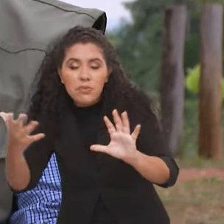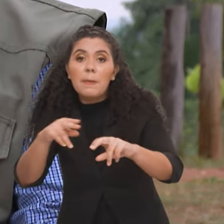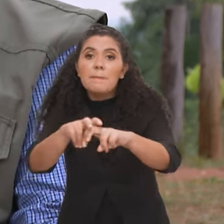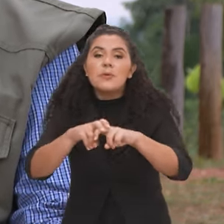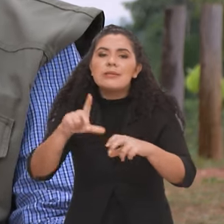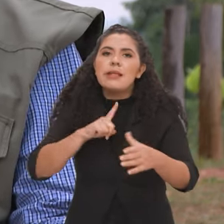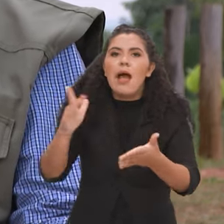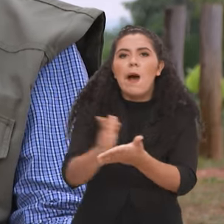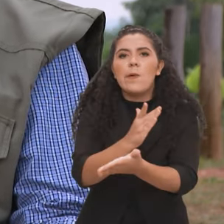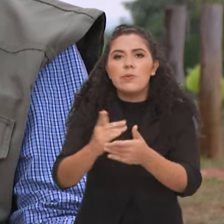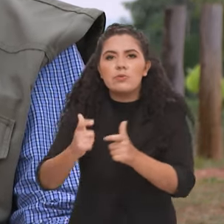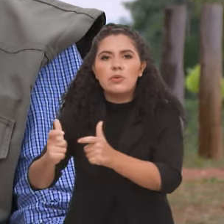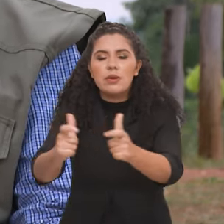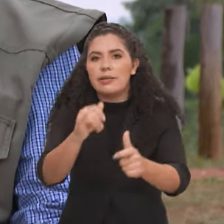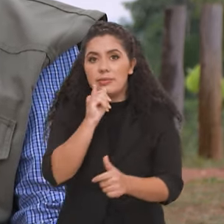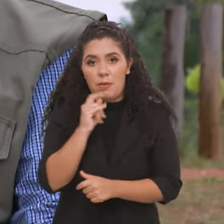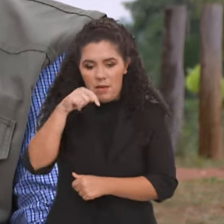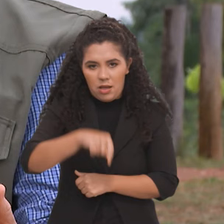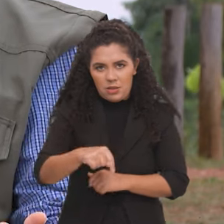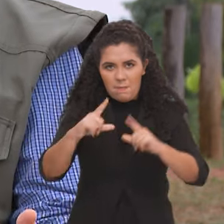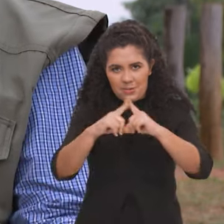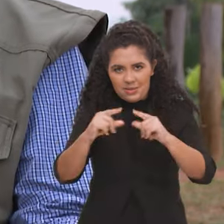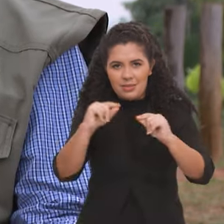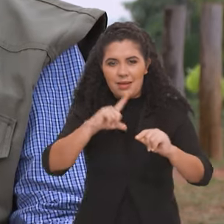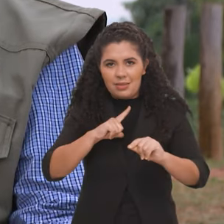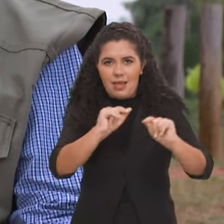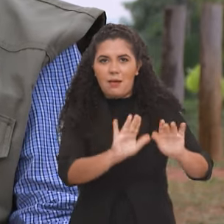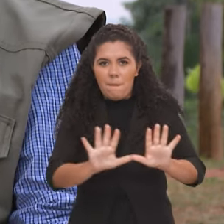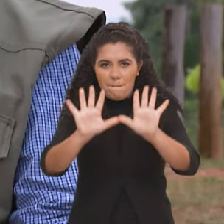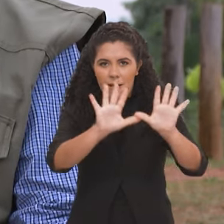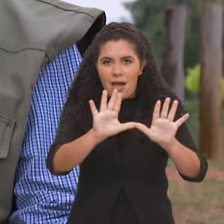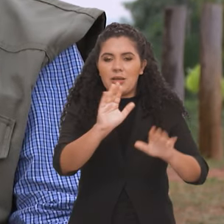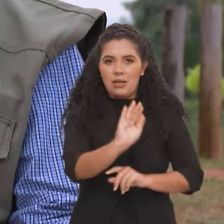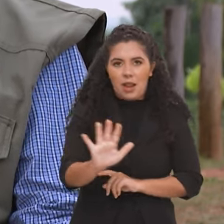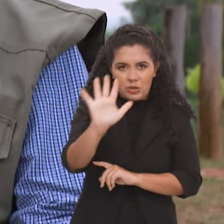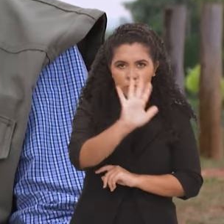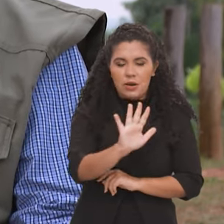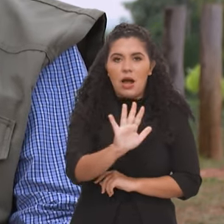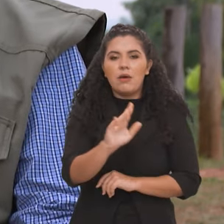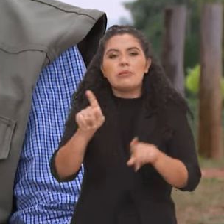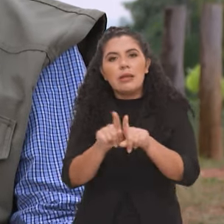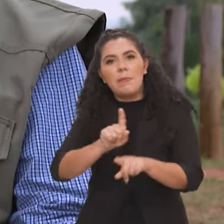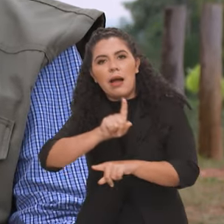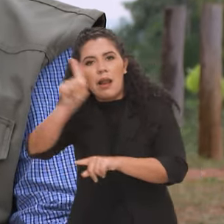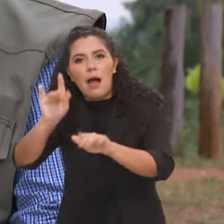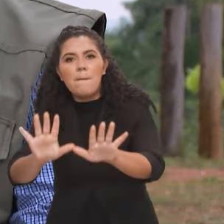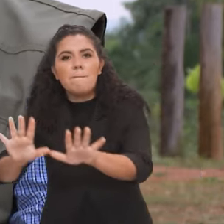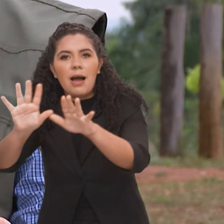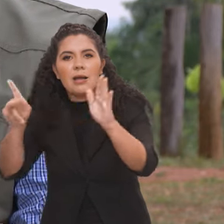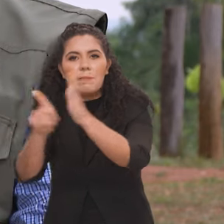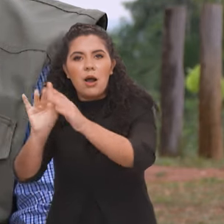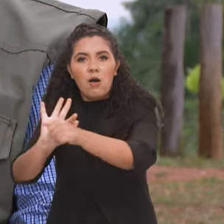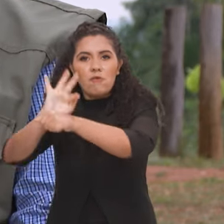lugares, é o caso, por exemplo, aqui do Parque Nacional, é o caso lá do Parque do Iguaçu, ou de Fernando de